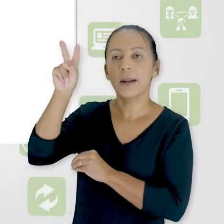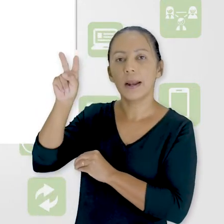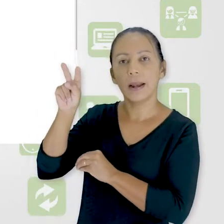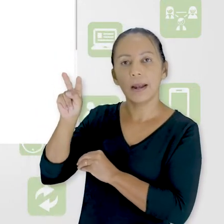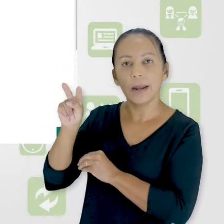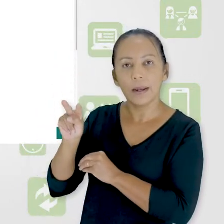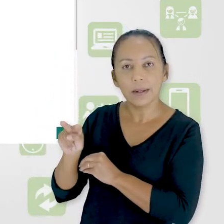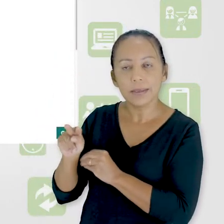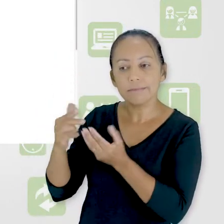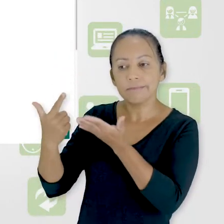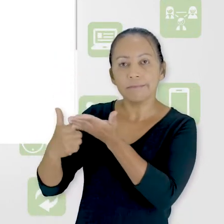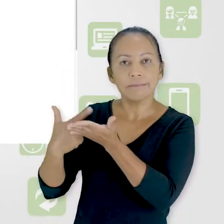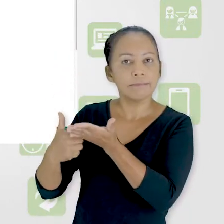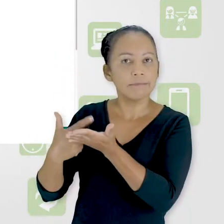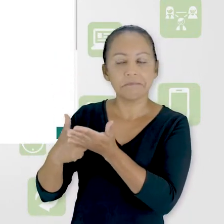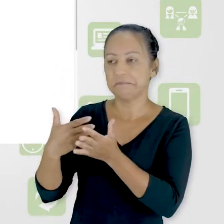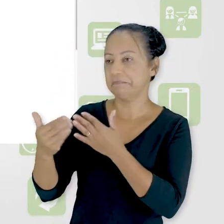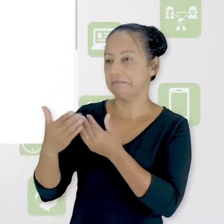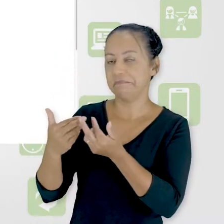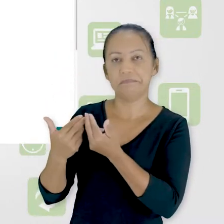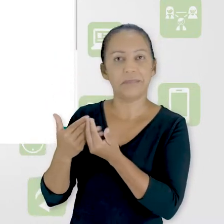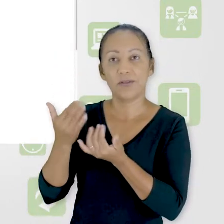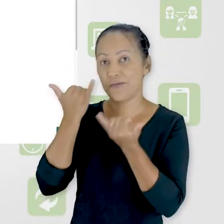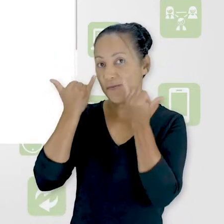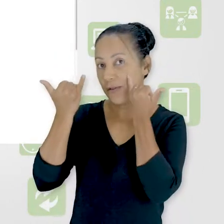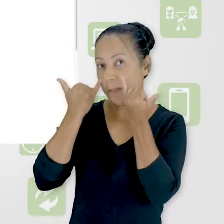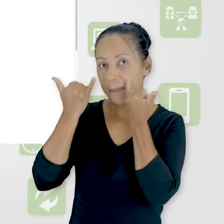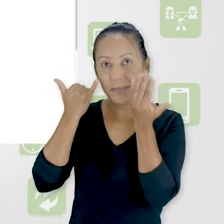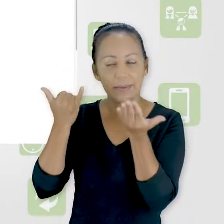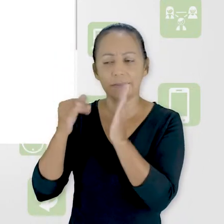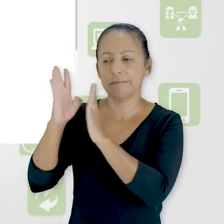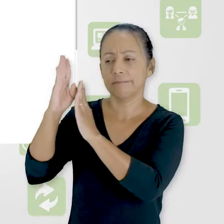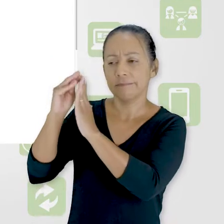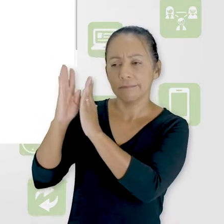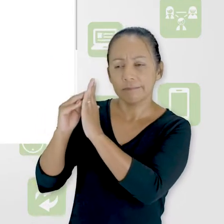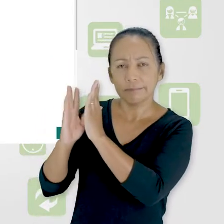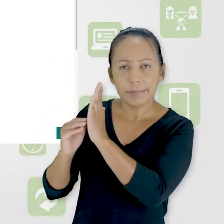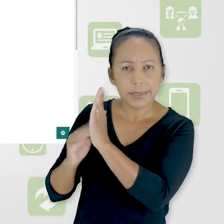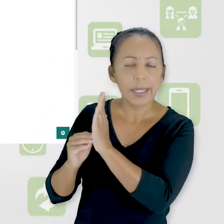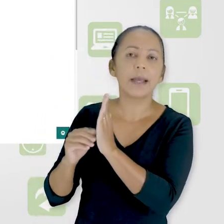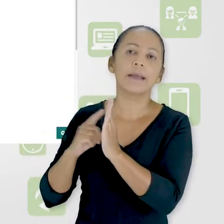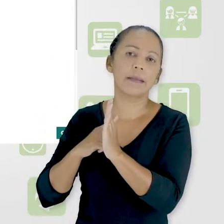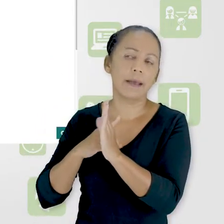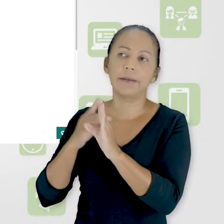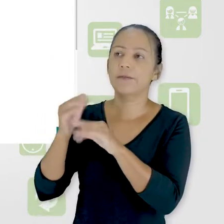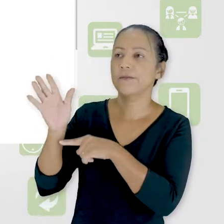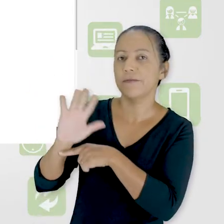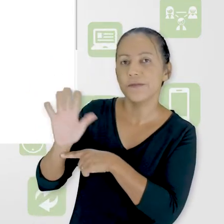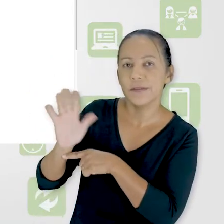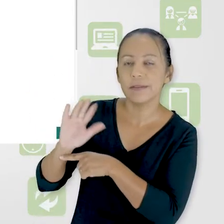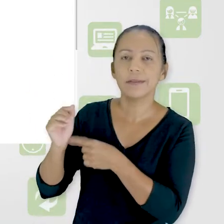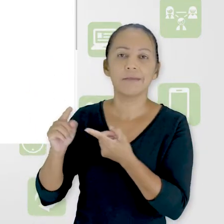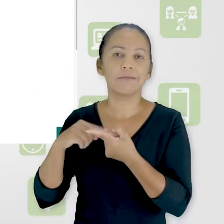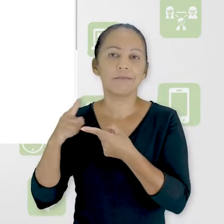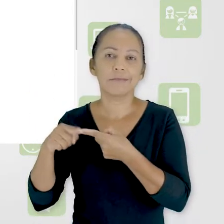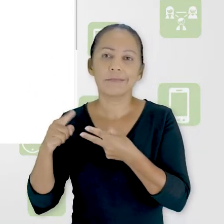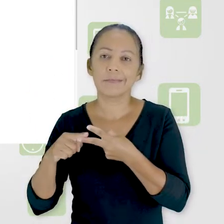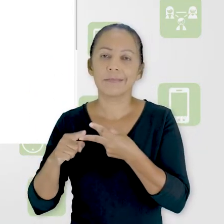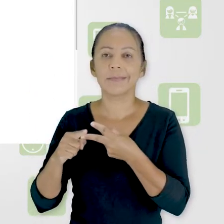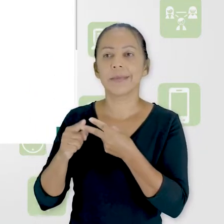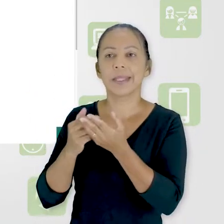pode conter qualquer coisa, tá certo? Qualquer conteúdo multimídia, pode ter vídeo, pode ter imagens,